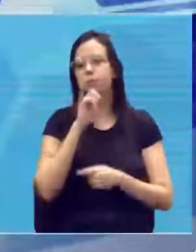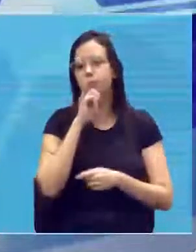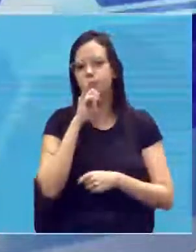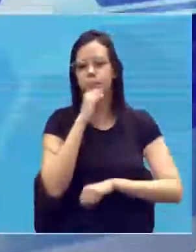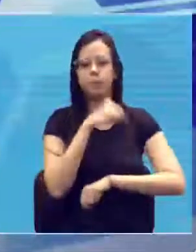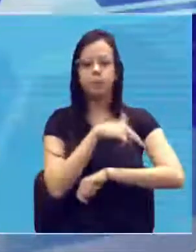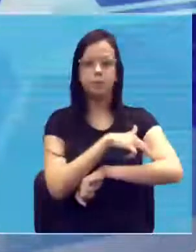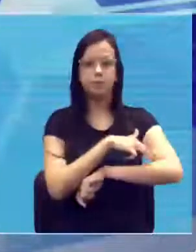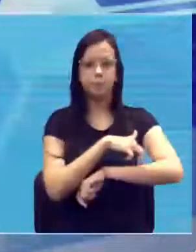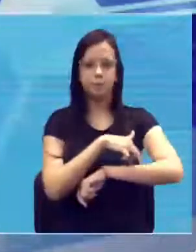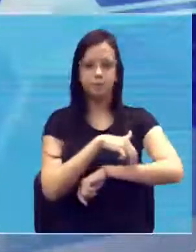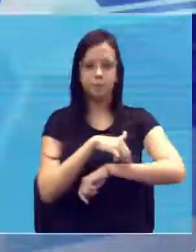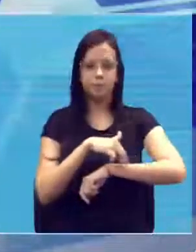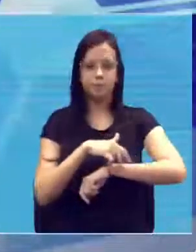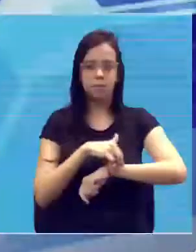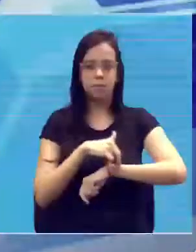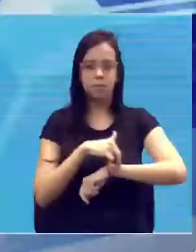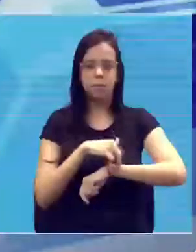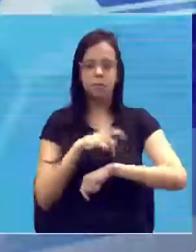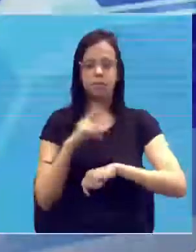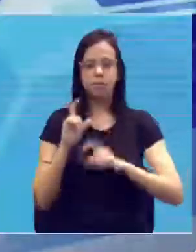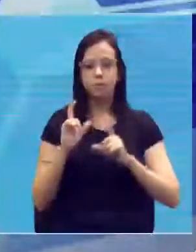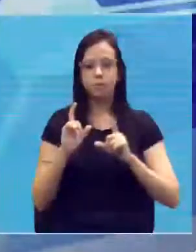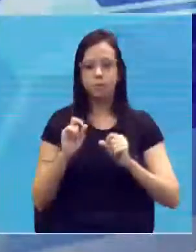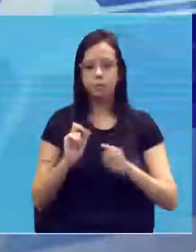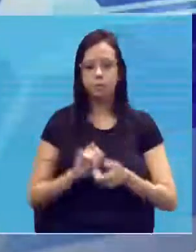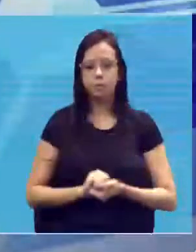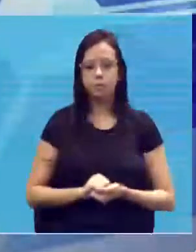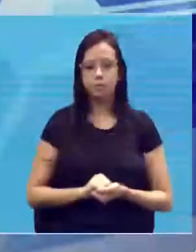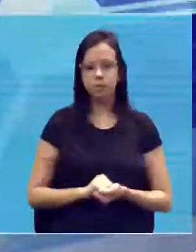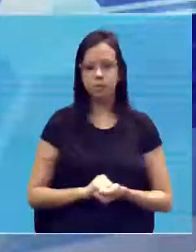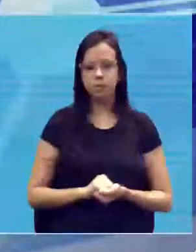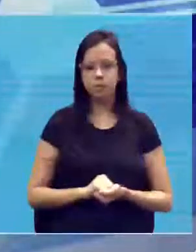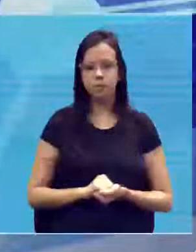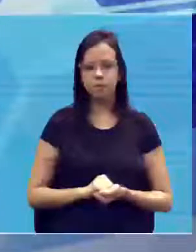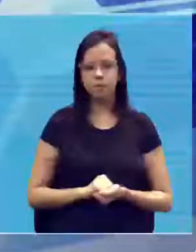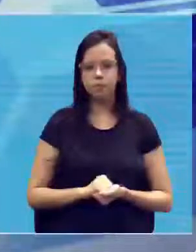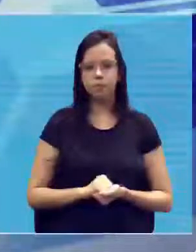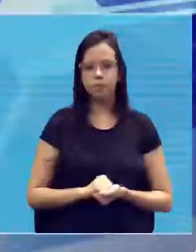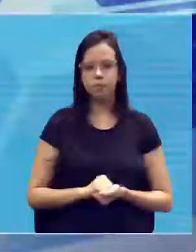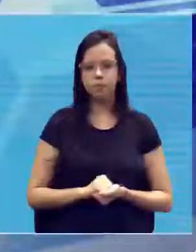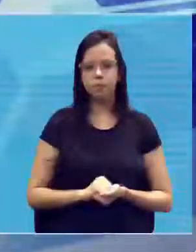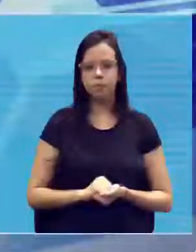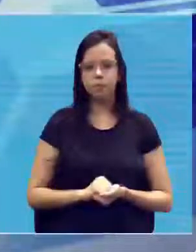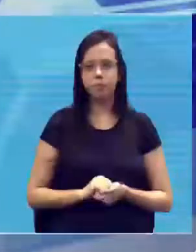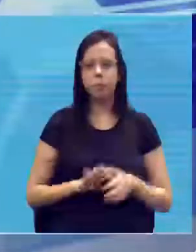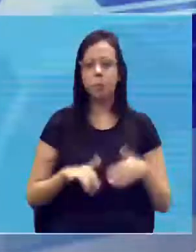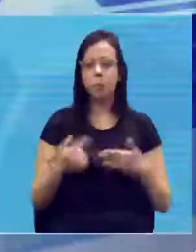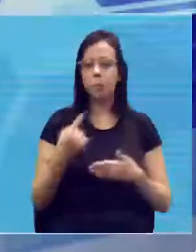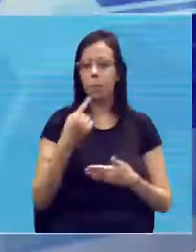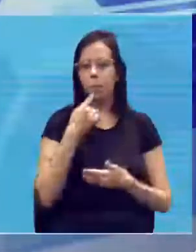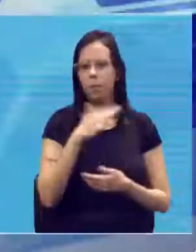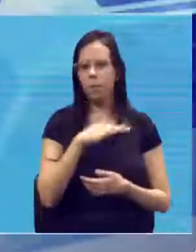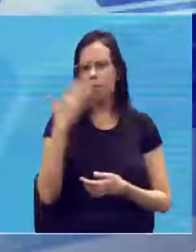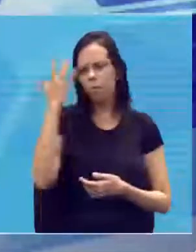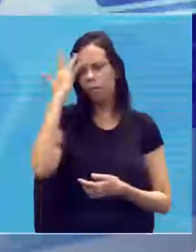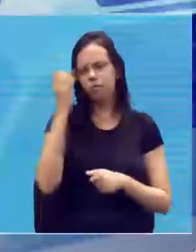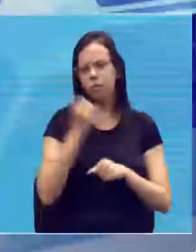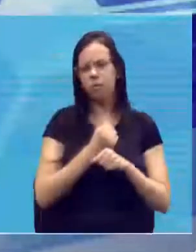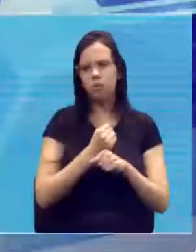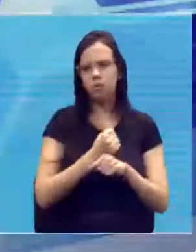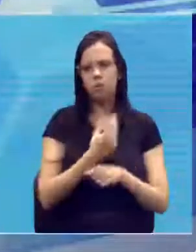Michael Jackson, o ele tem? Quando ele era, no final da vida dele, ele morreu acho que em 2009,